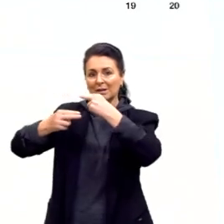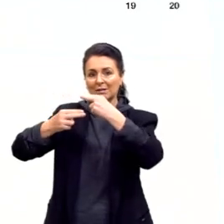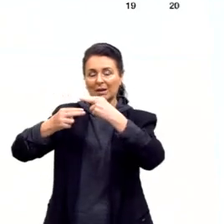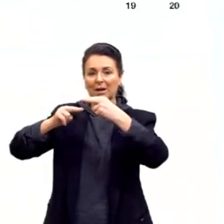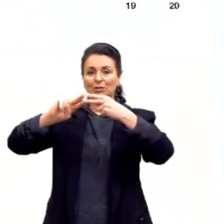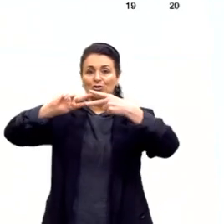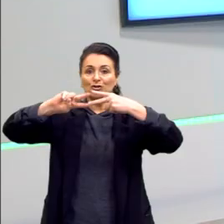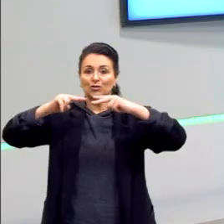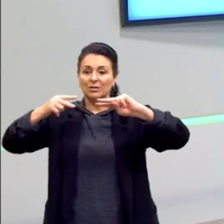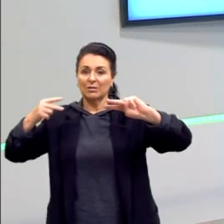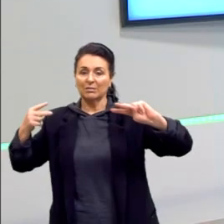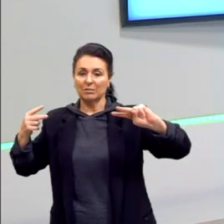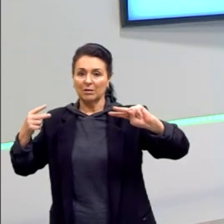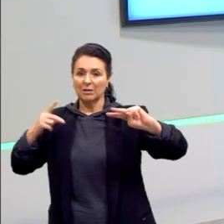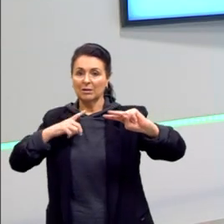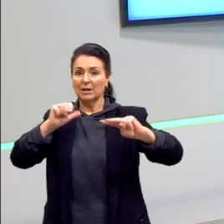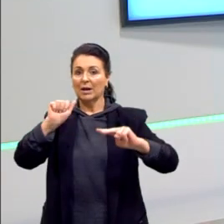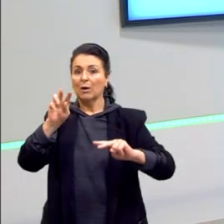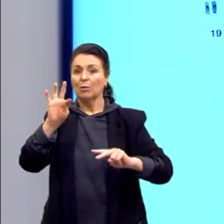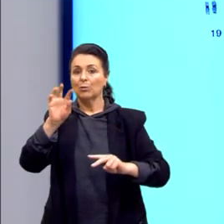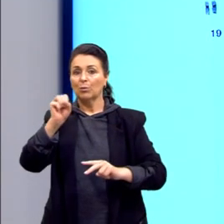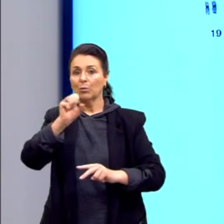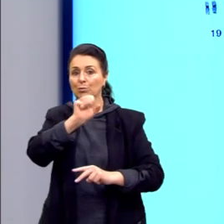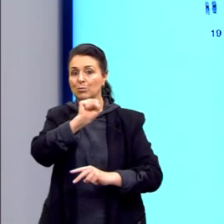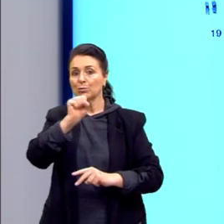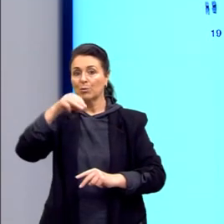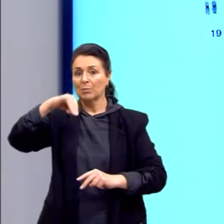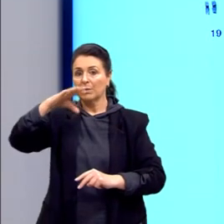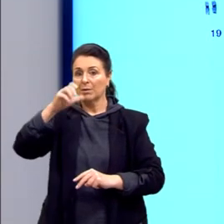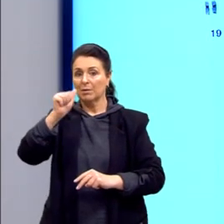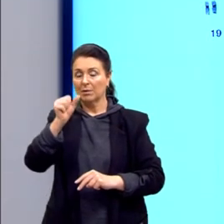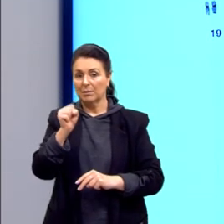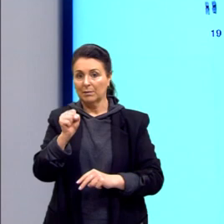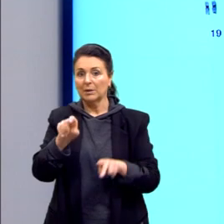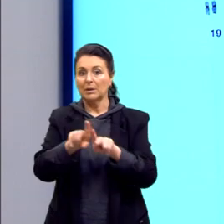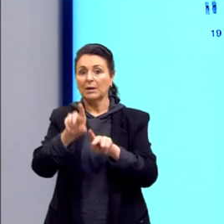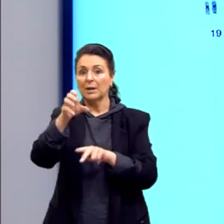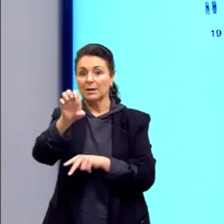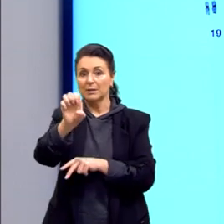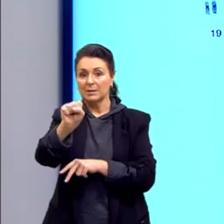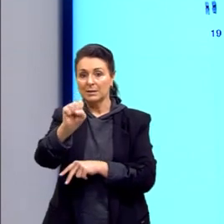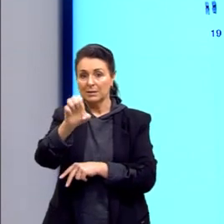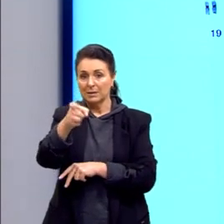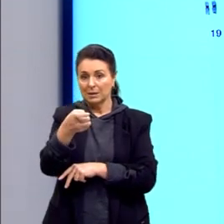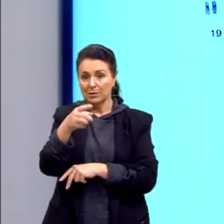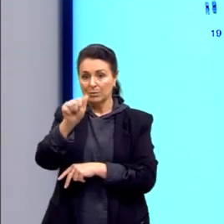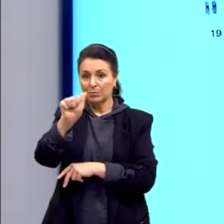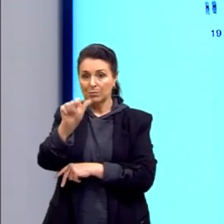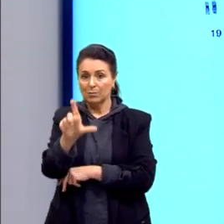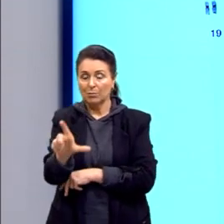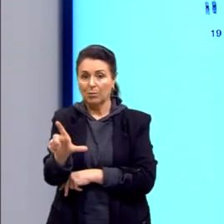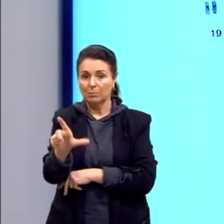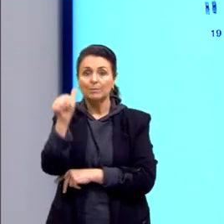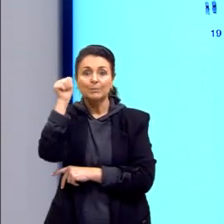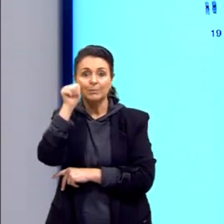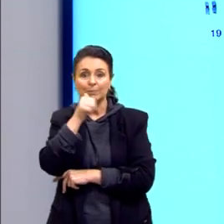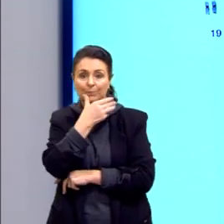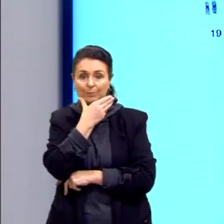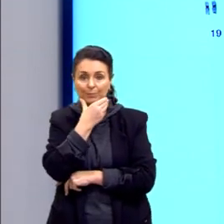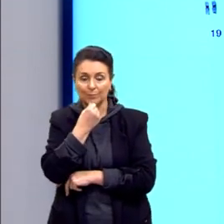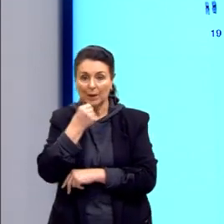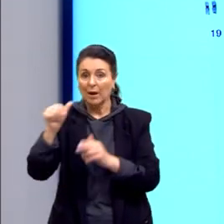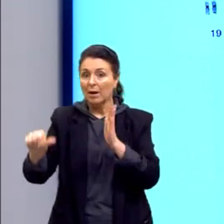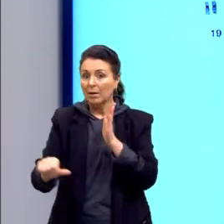nós temos a herança autossômica e a herança sexual. A herança autossômica